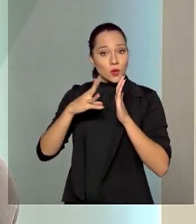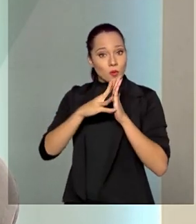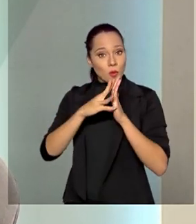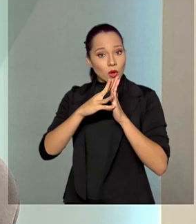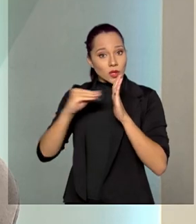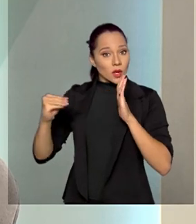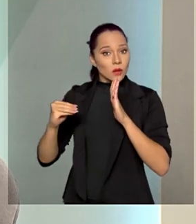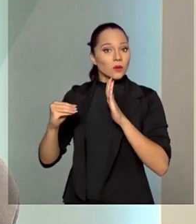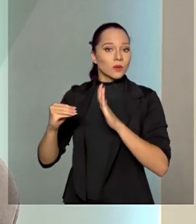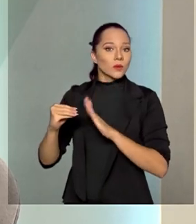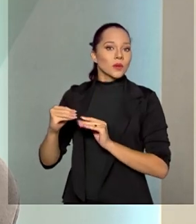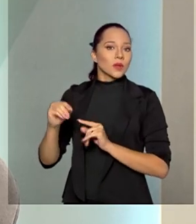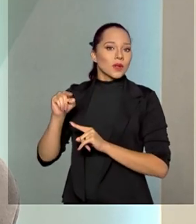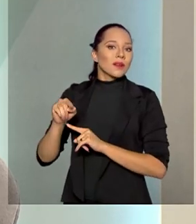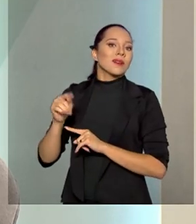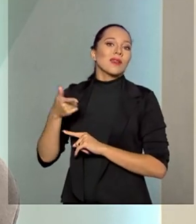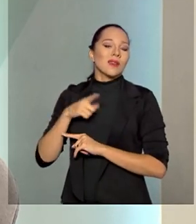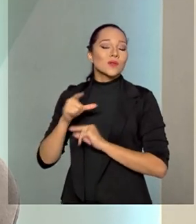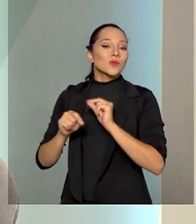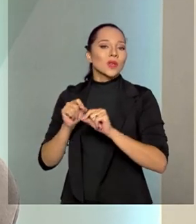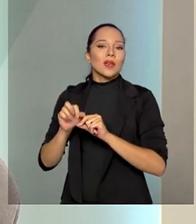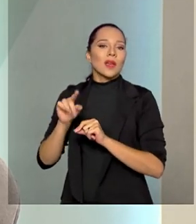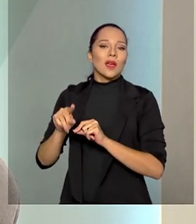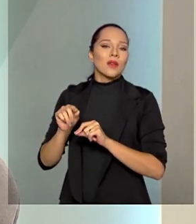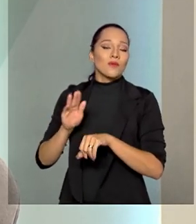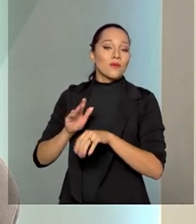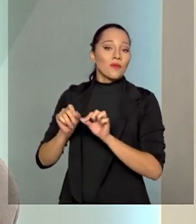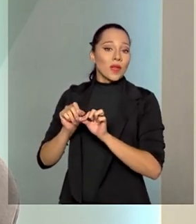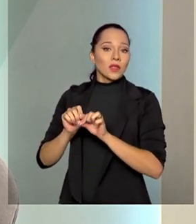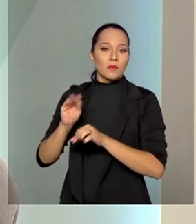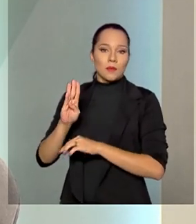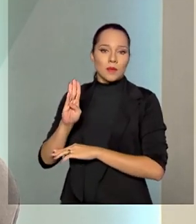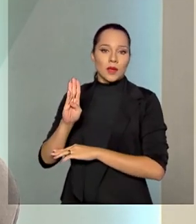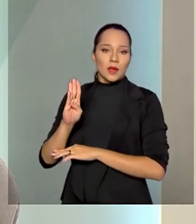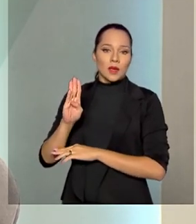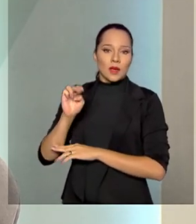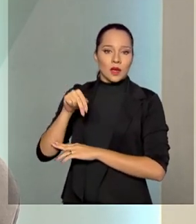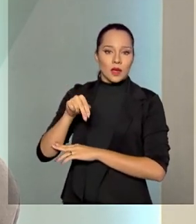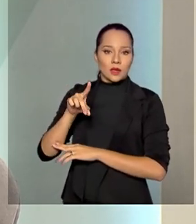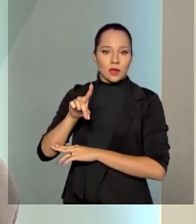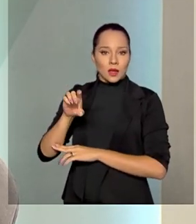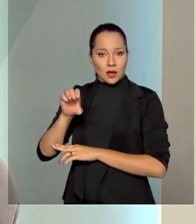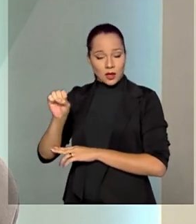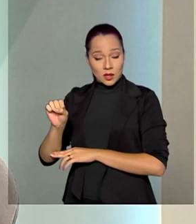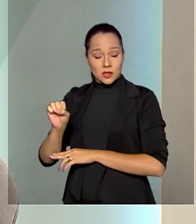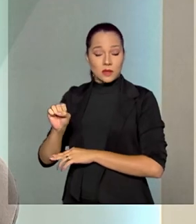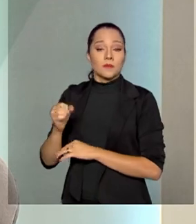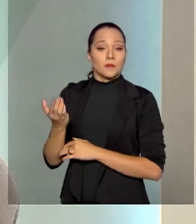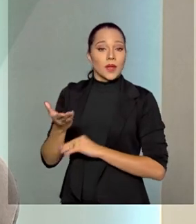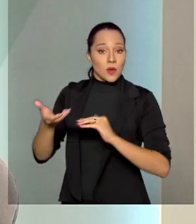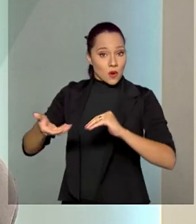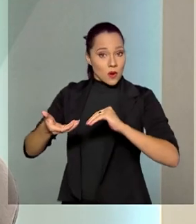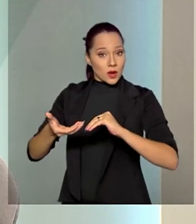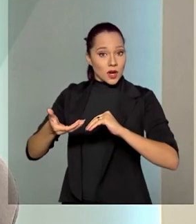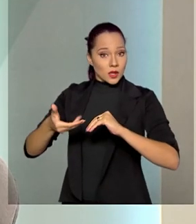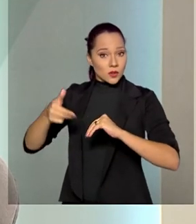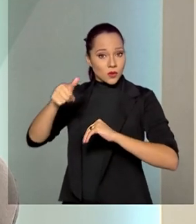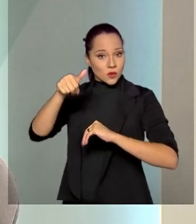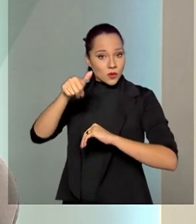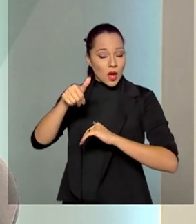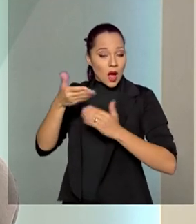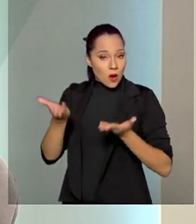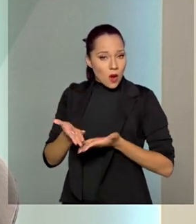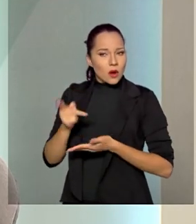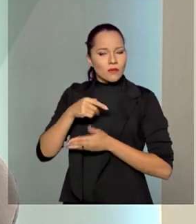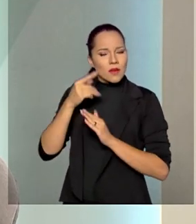capitalização. E isso é capitaneado pelo BNDES. E o Congresso Nacional agora vai definir